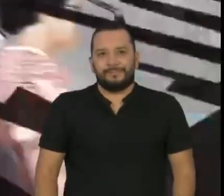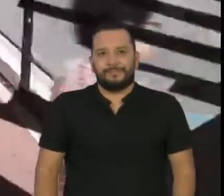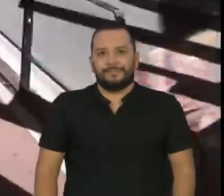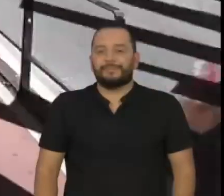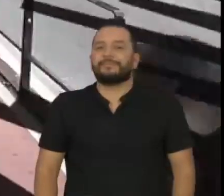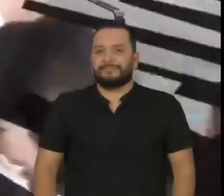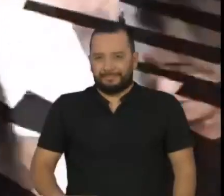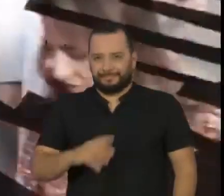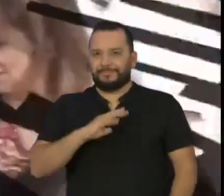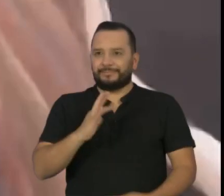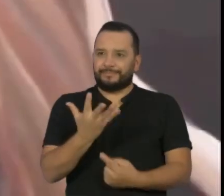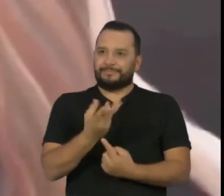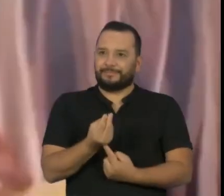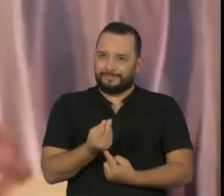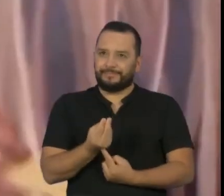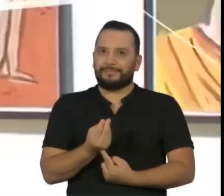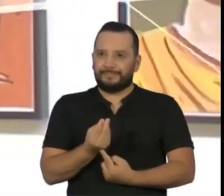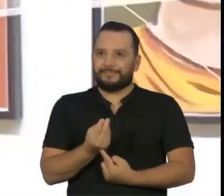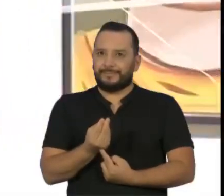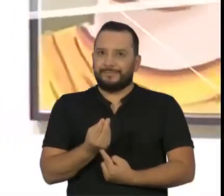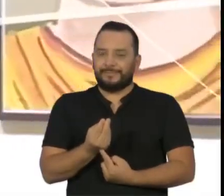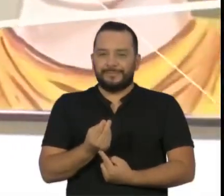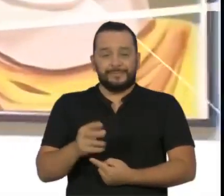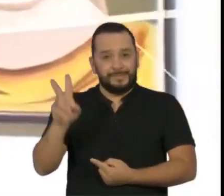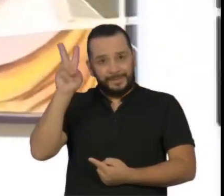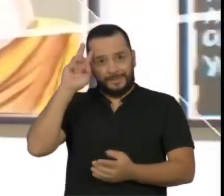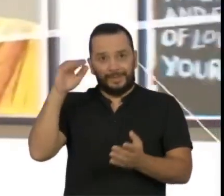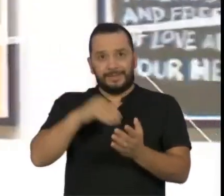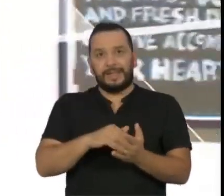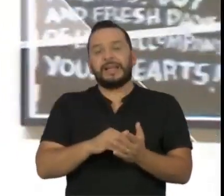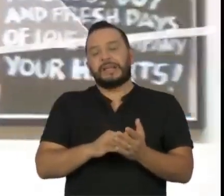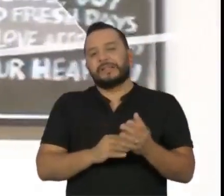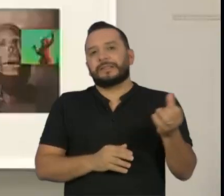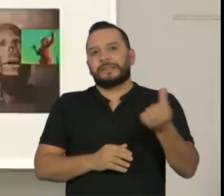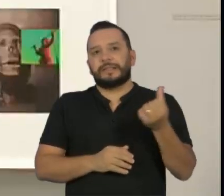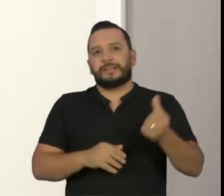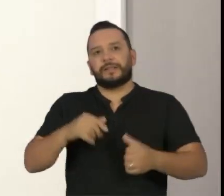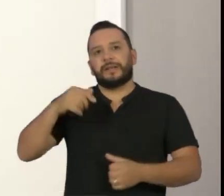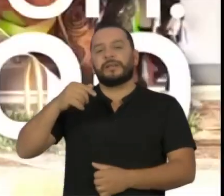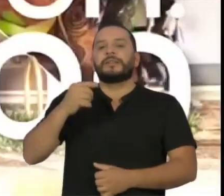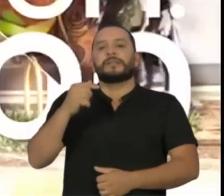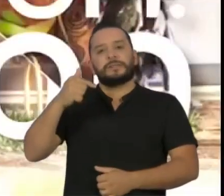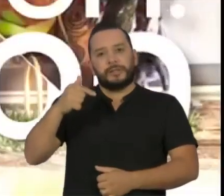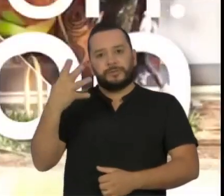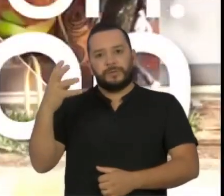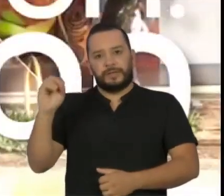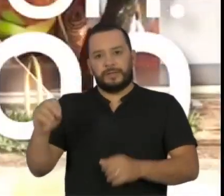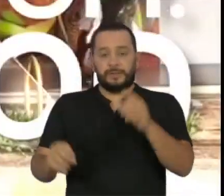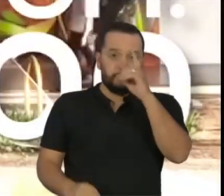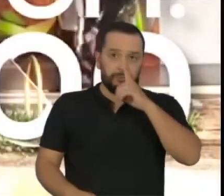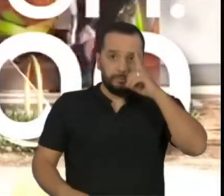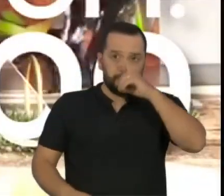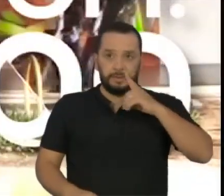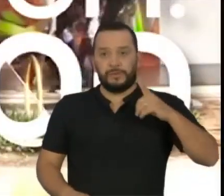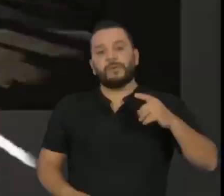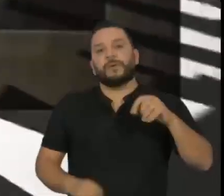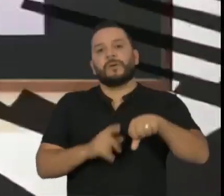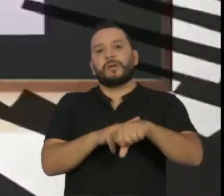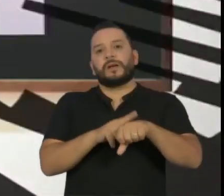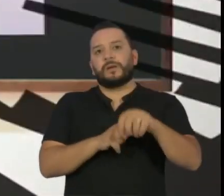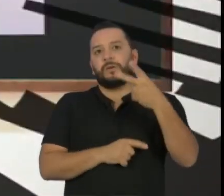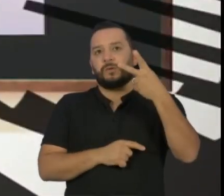Metrópolis. Segunda a sexta às 19h40 e domingos às 20h.